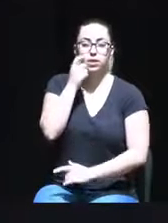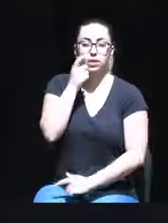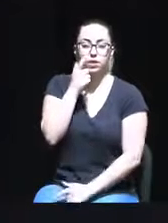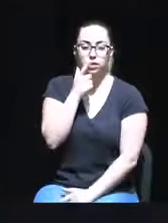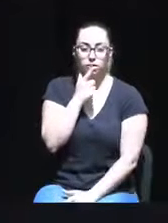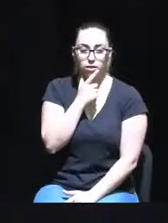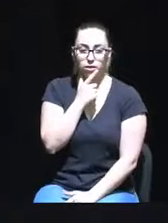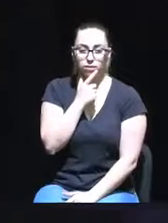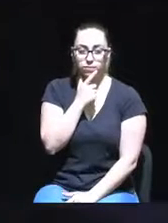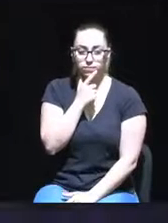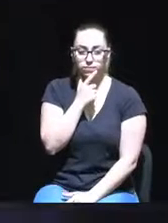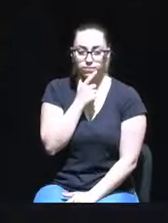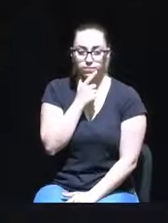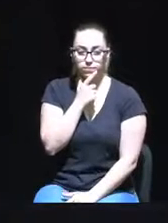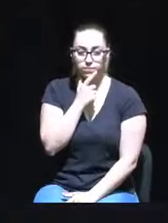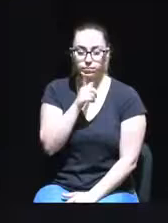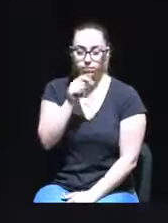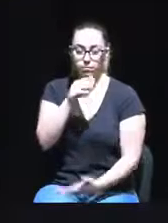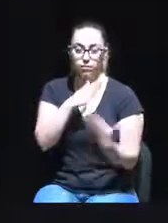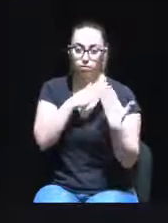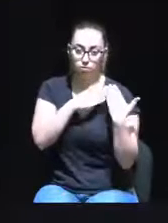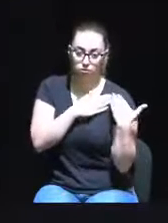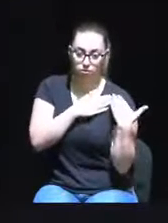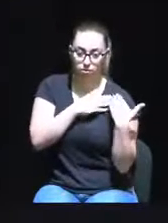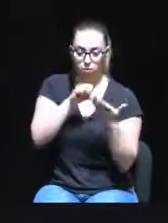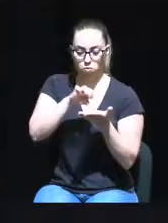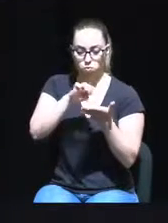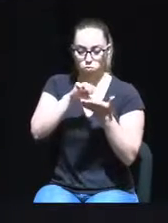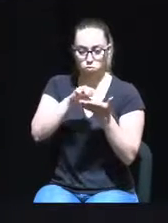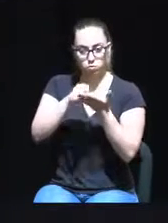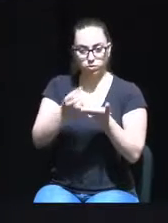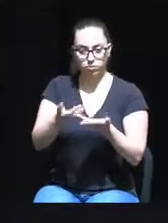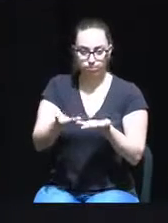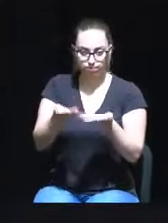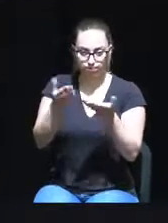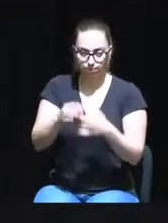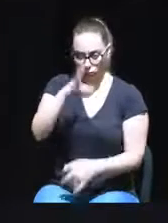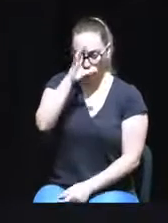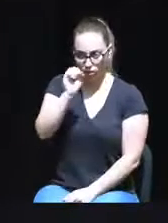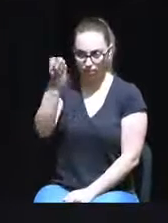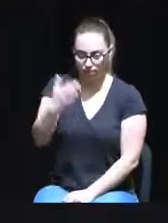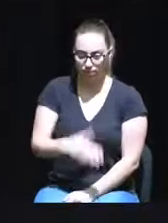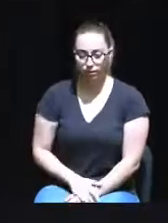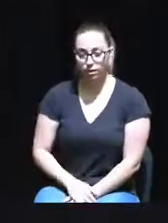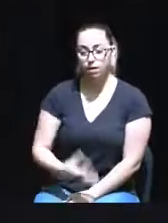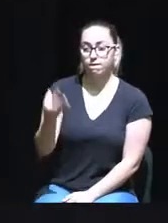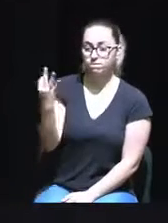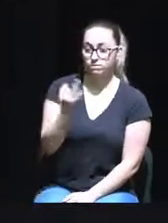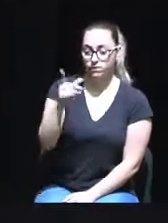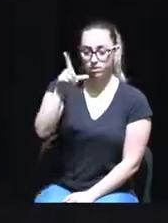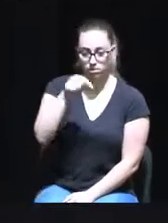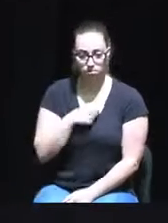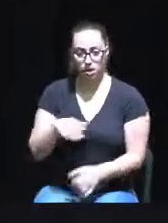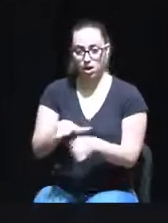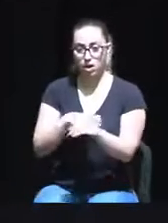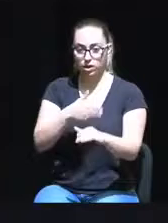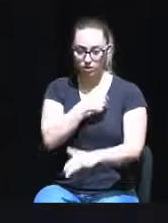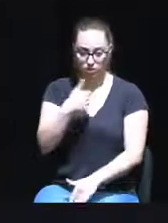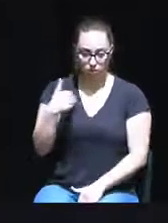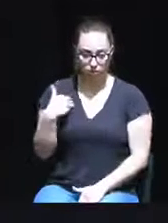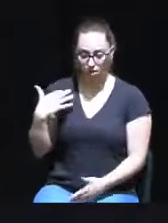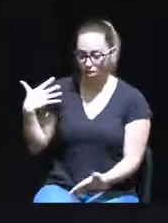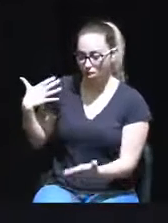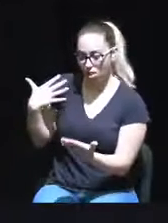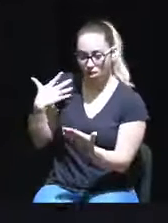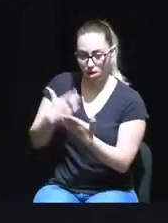respeitar ao Estado Central. É ou não verdade que, por exemplo, na área da saúde, até